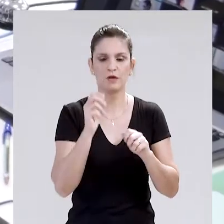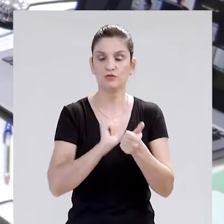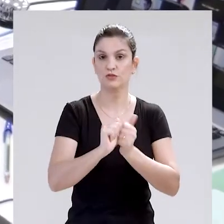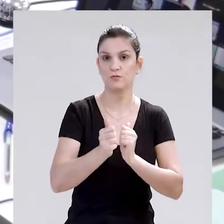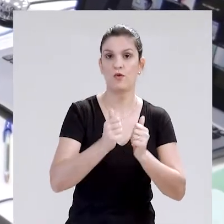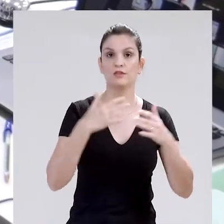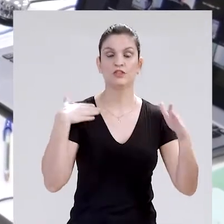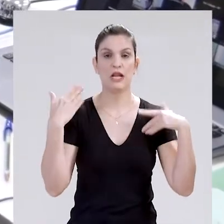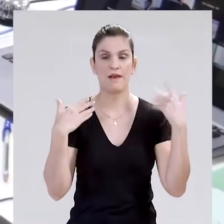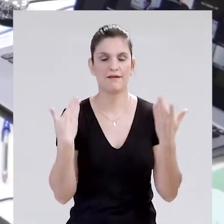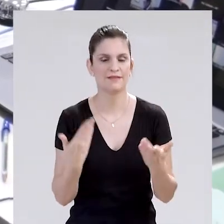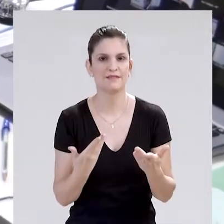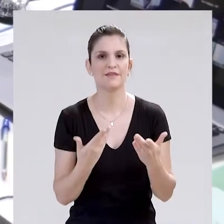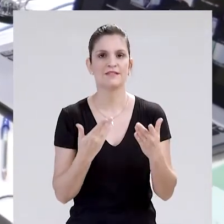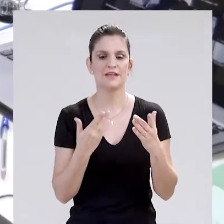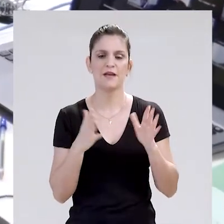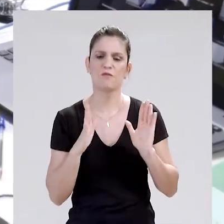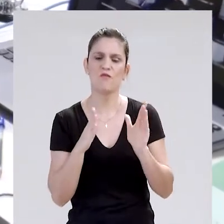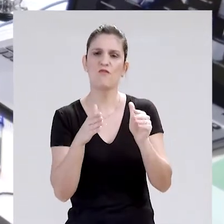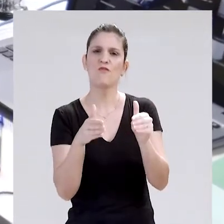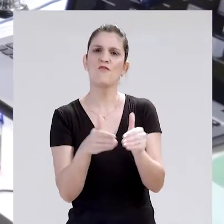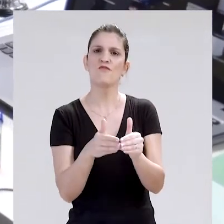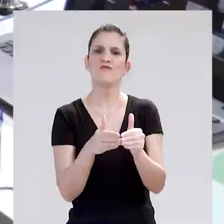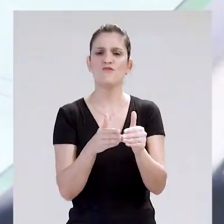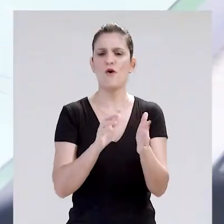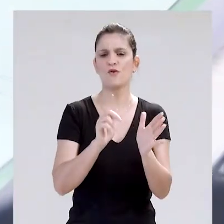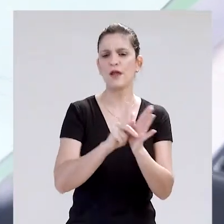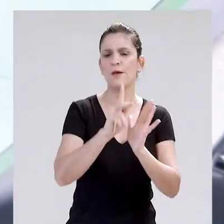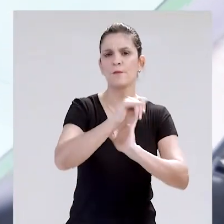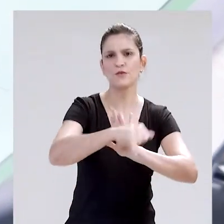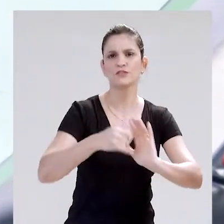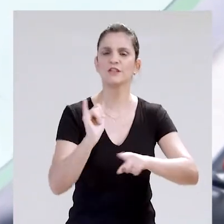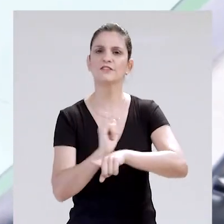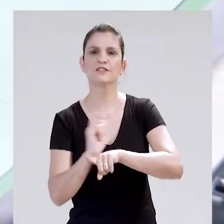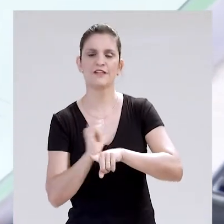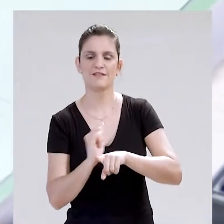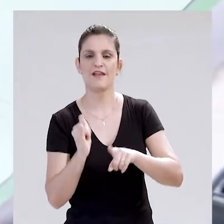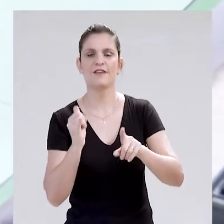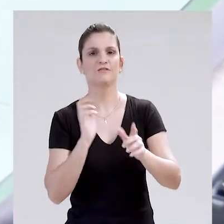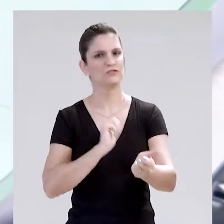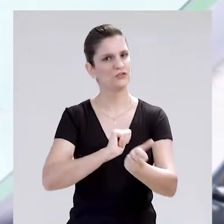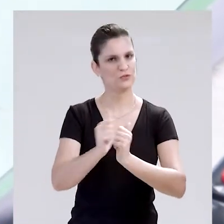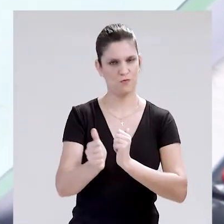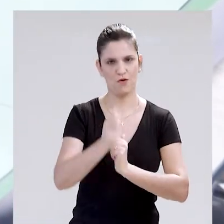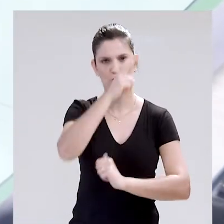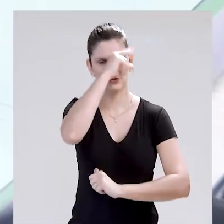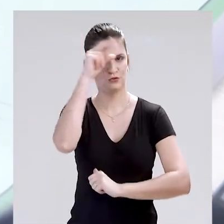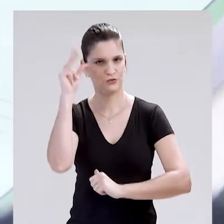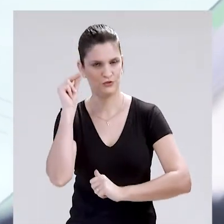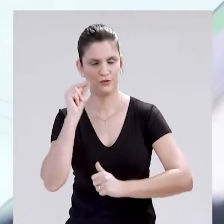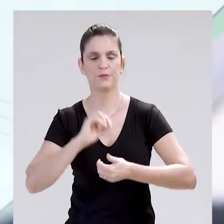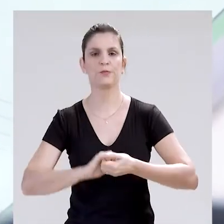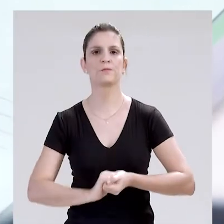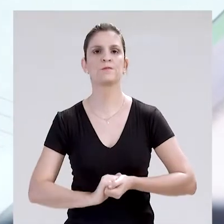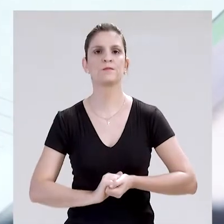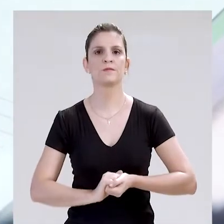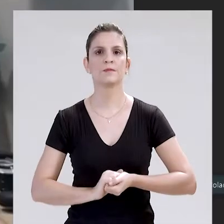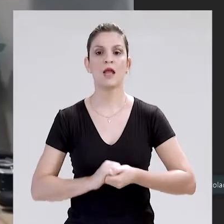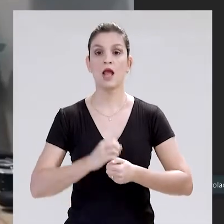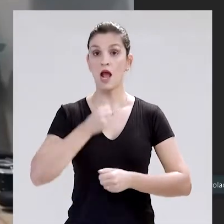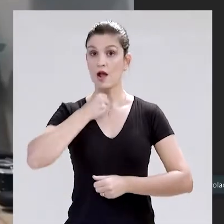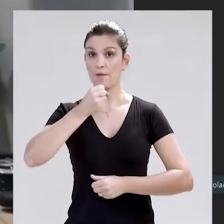para apoiar e subsidiar financeiramente os programas, projetos e ações de esporte e lazer do Poder Público Municipal.